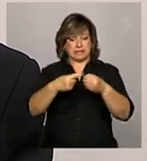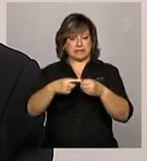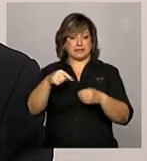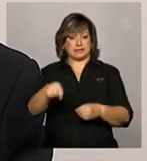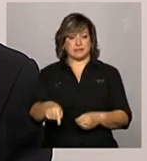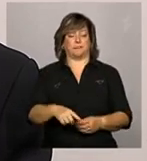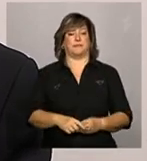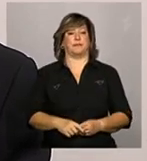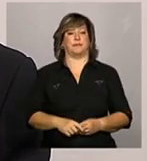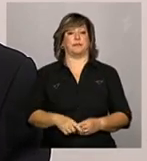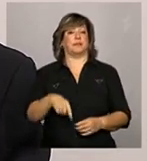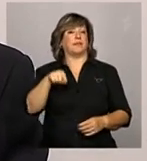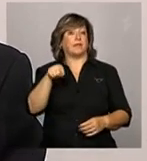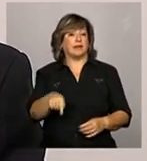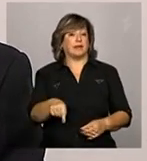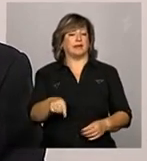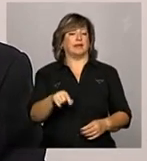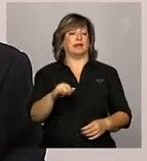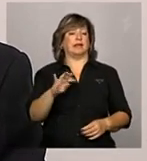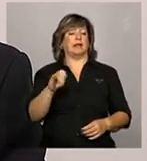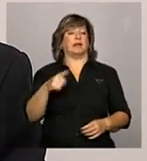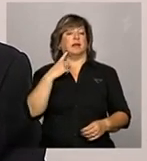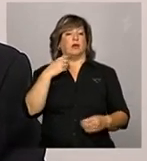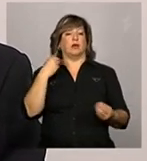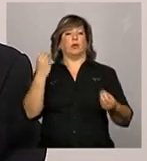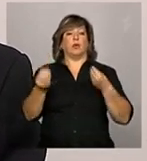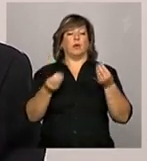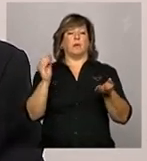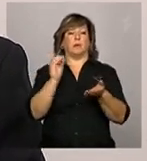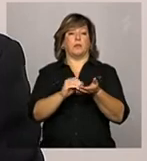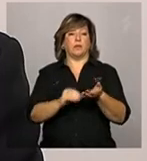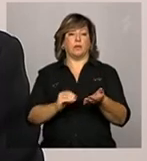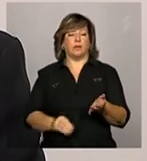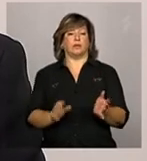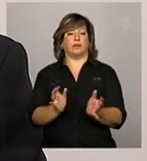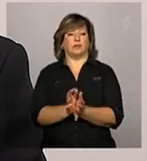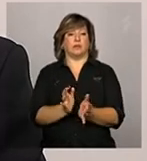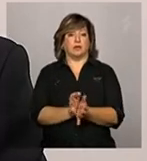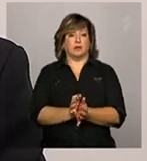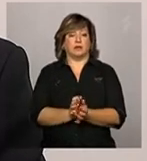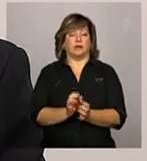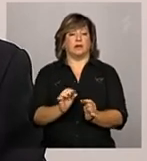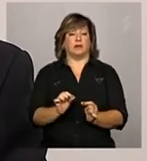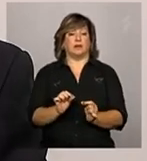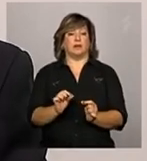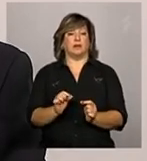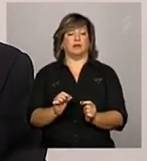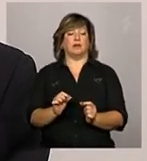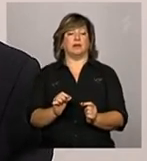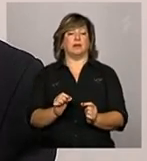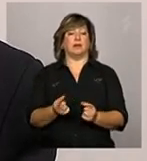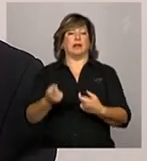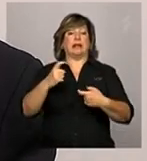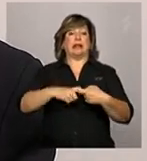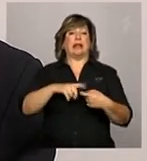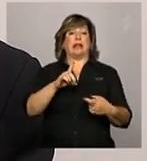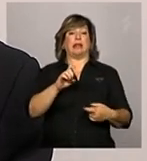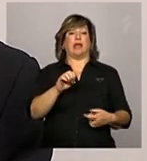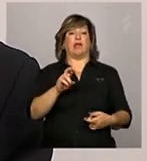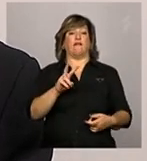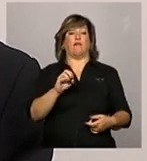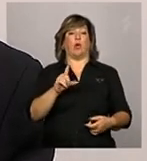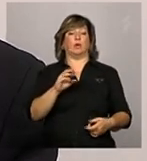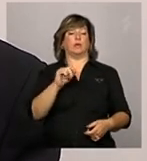É um item em que é preenchido a parte das devoluções do município ao fundo